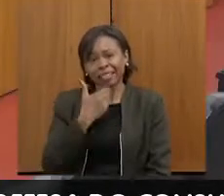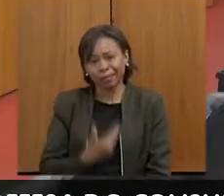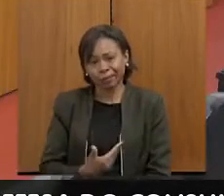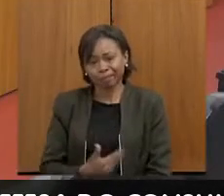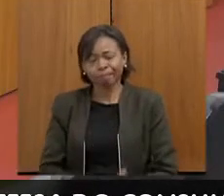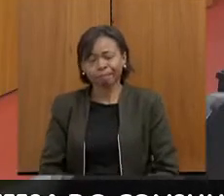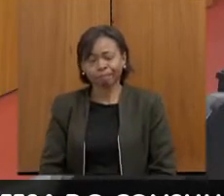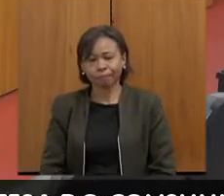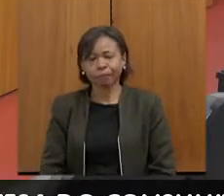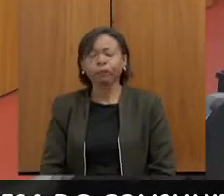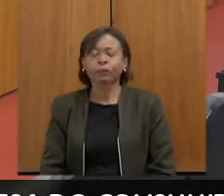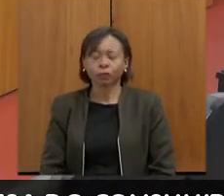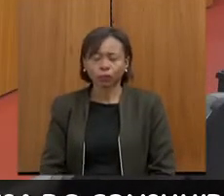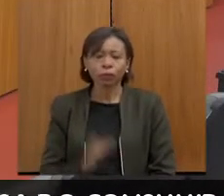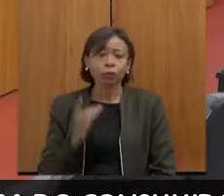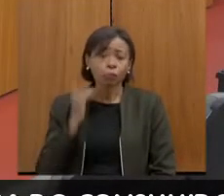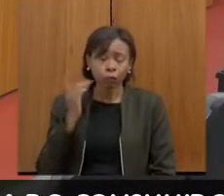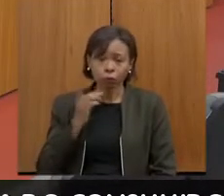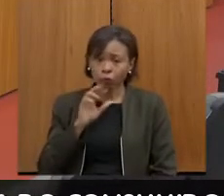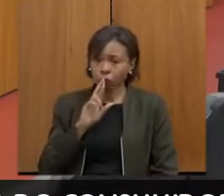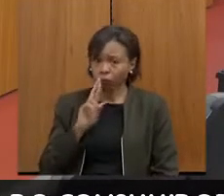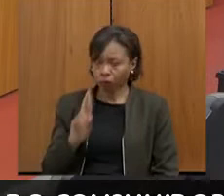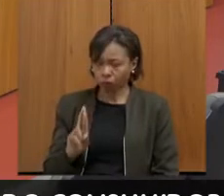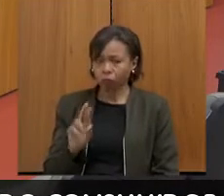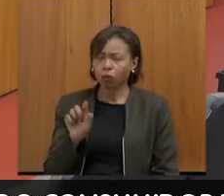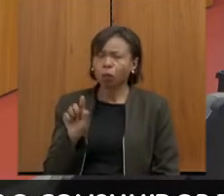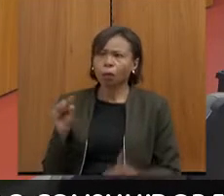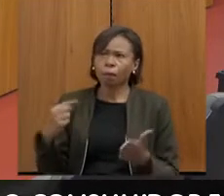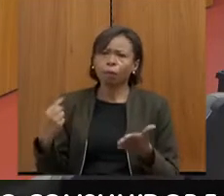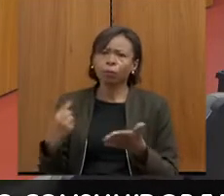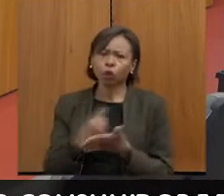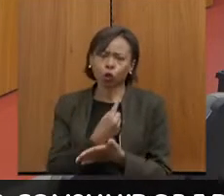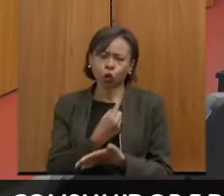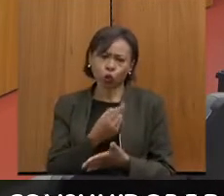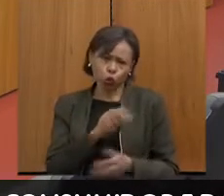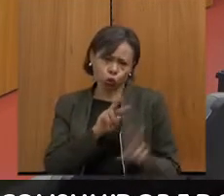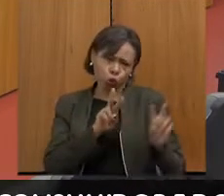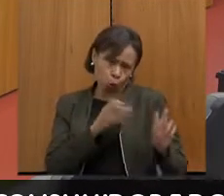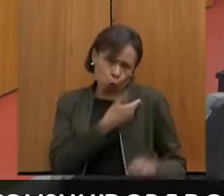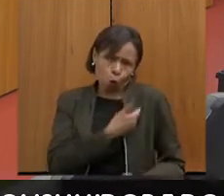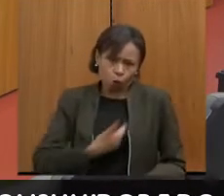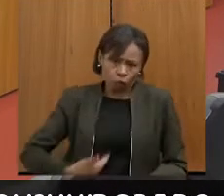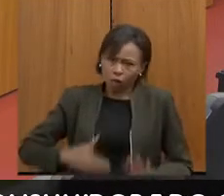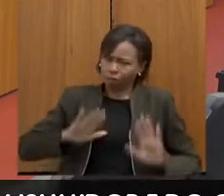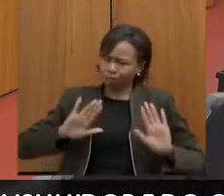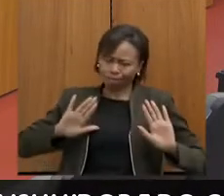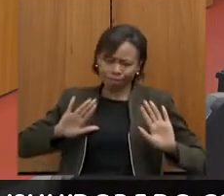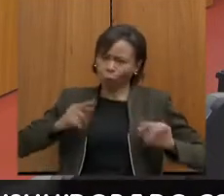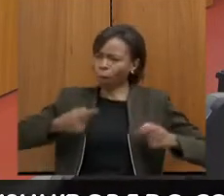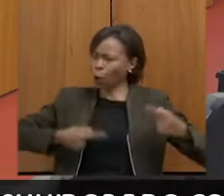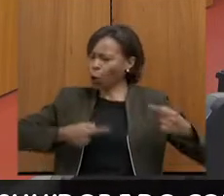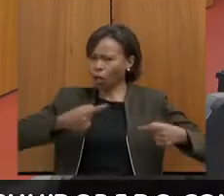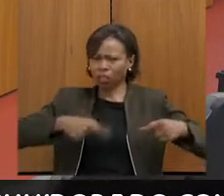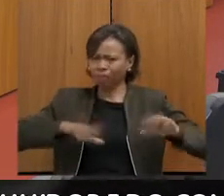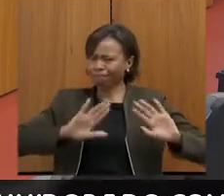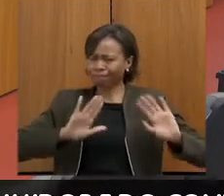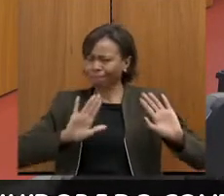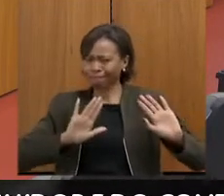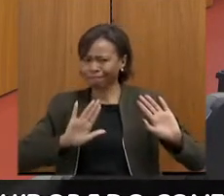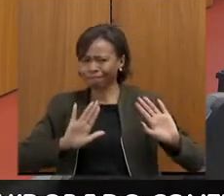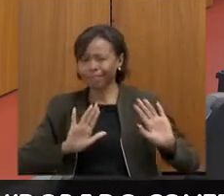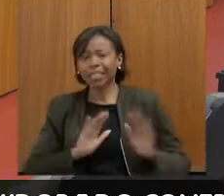Bom, deputado, com relação a... O senhor perguntou com relação ao governador, eu não vou entrar no mérito político do processo, que não me cabe,